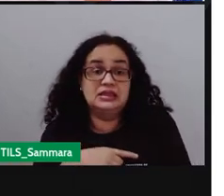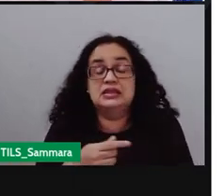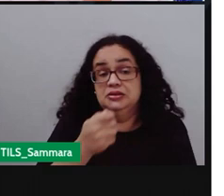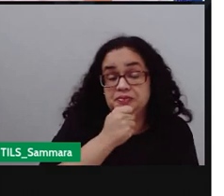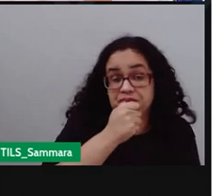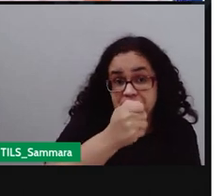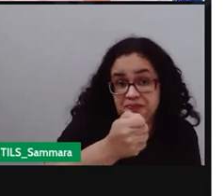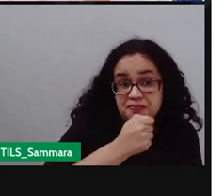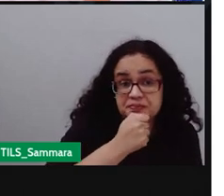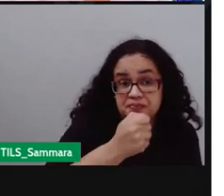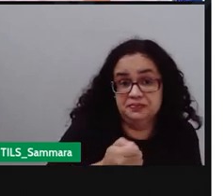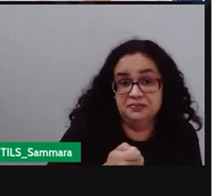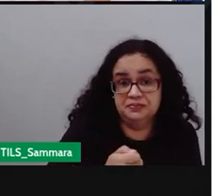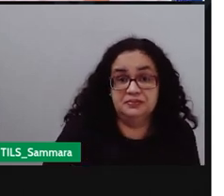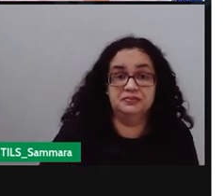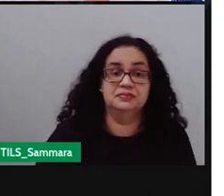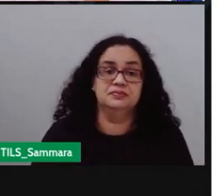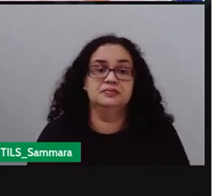entrevista.